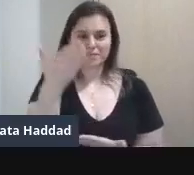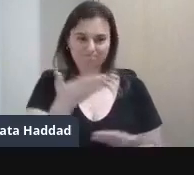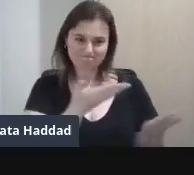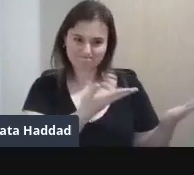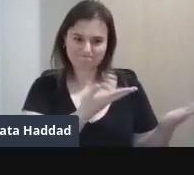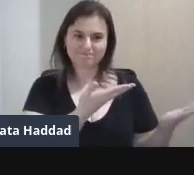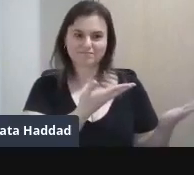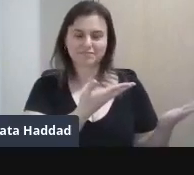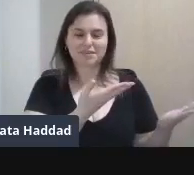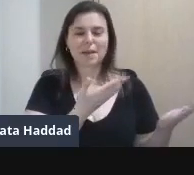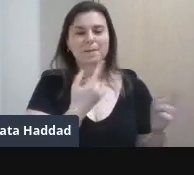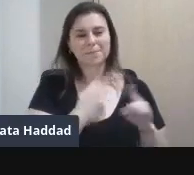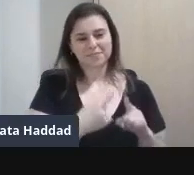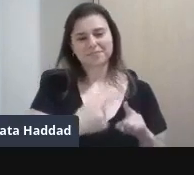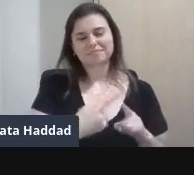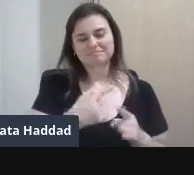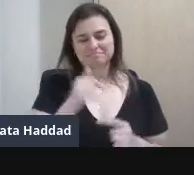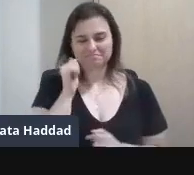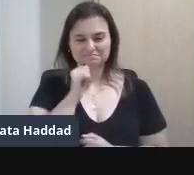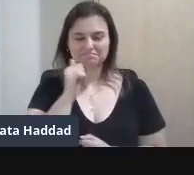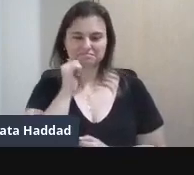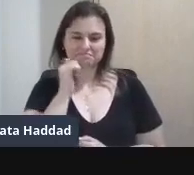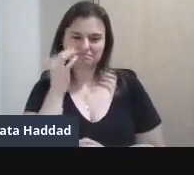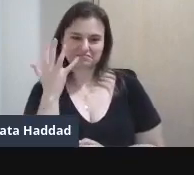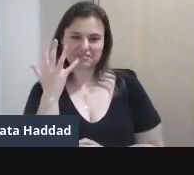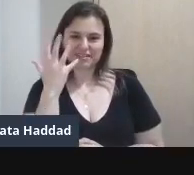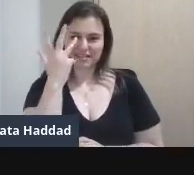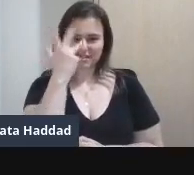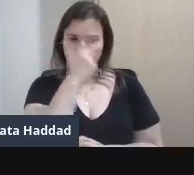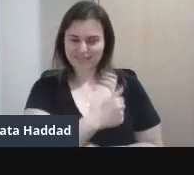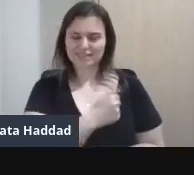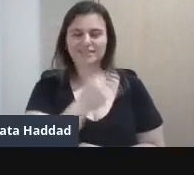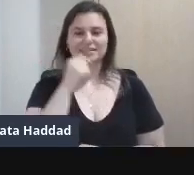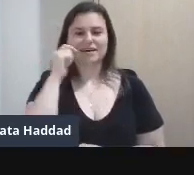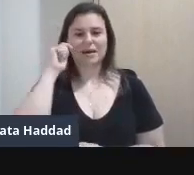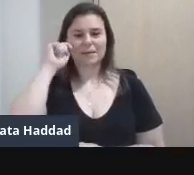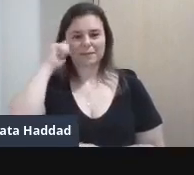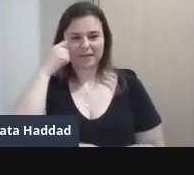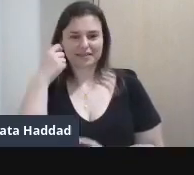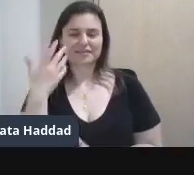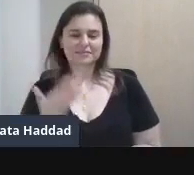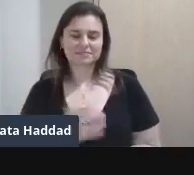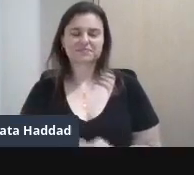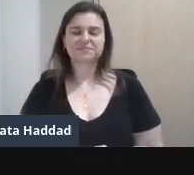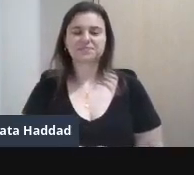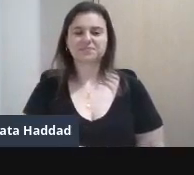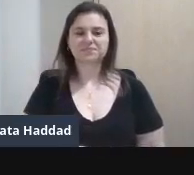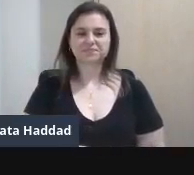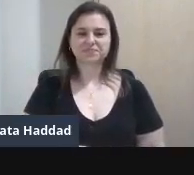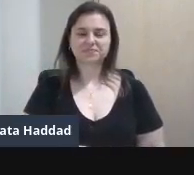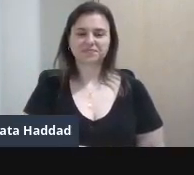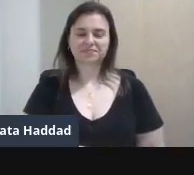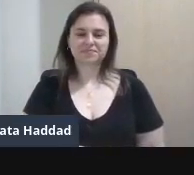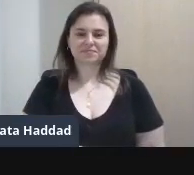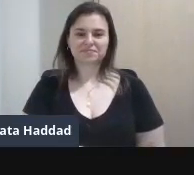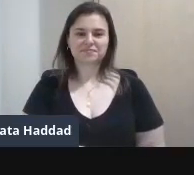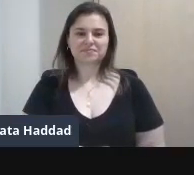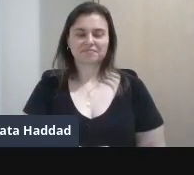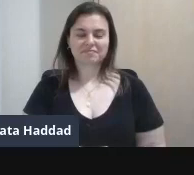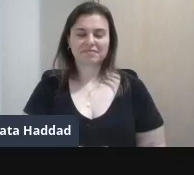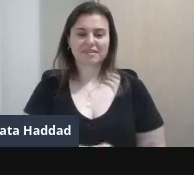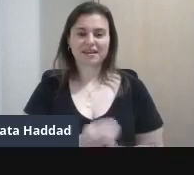Linda Uma mulher Negra Preta Como se diz Mesmo E uma mulher Que traz